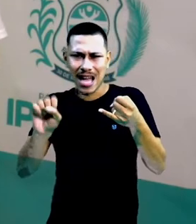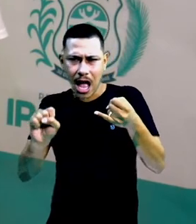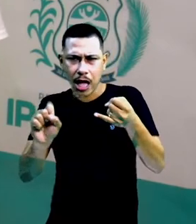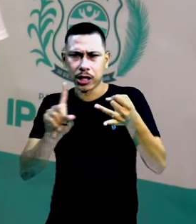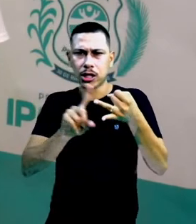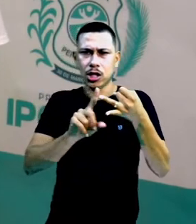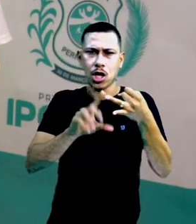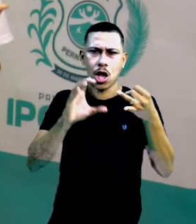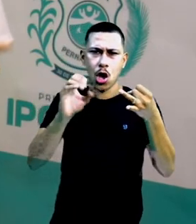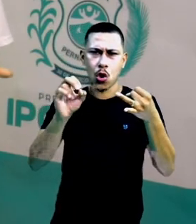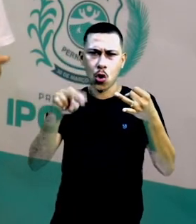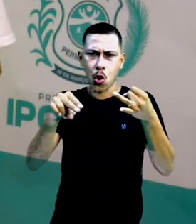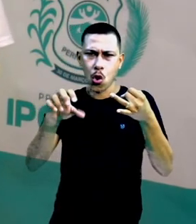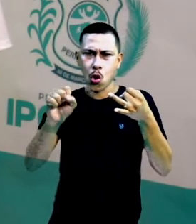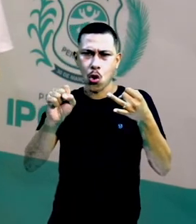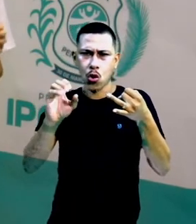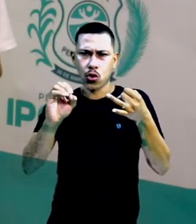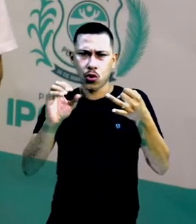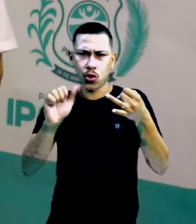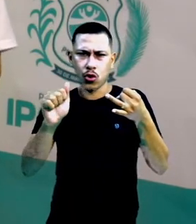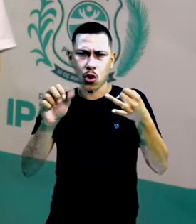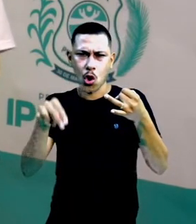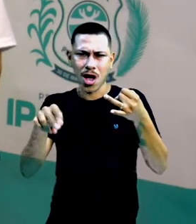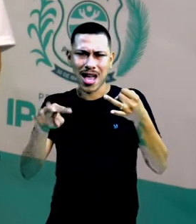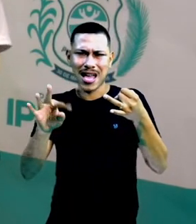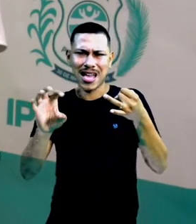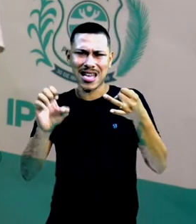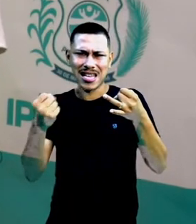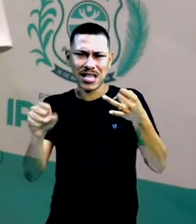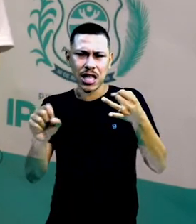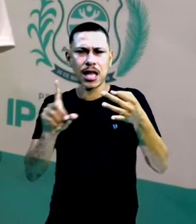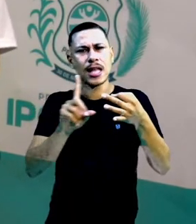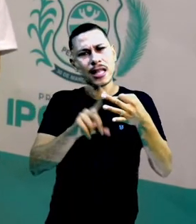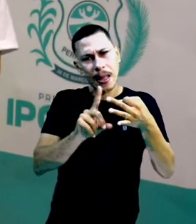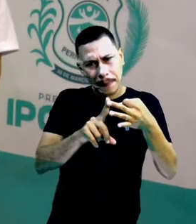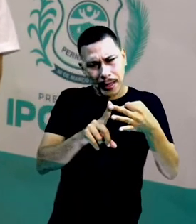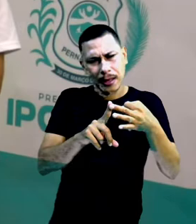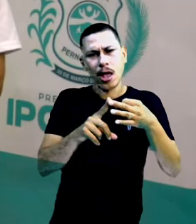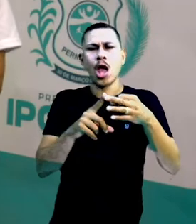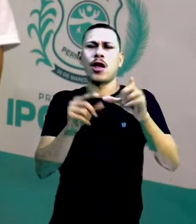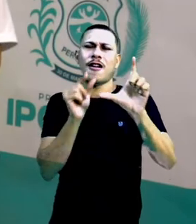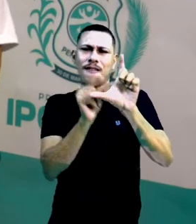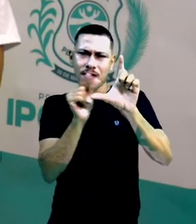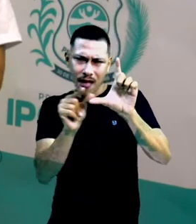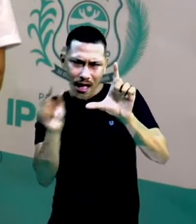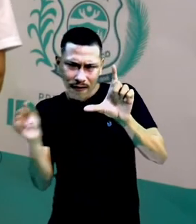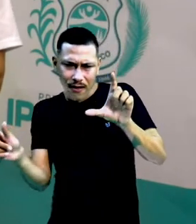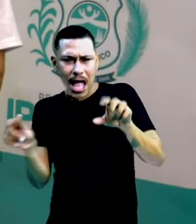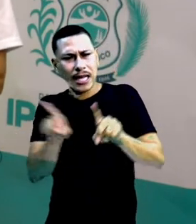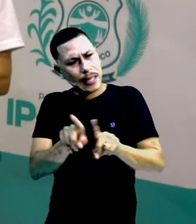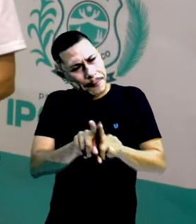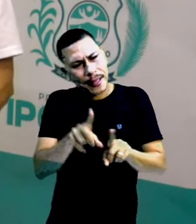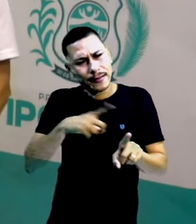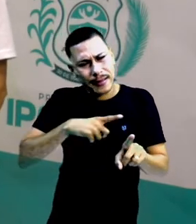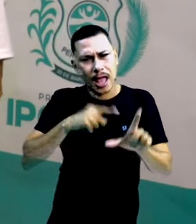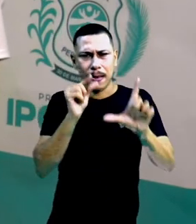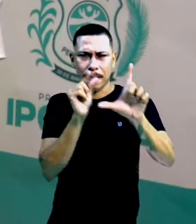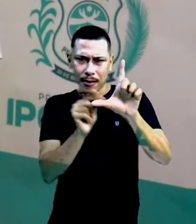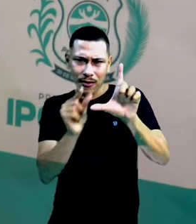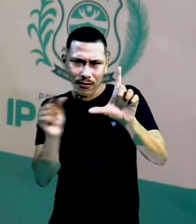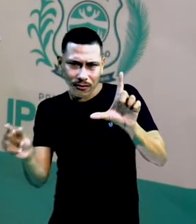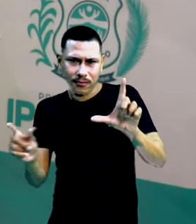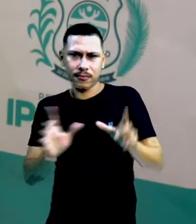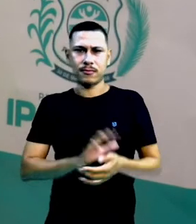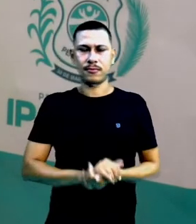têm um número de sílabas, uma quantidade de sílabas, uma quantidade de palavras, não é isso? Na nossa